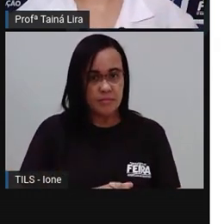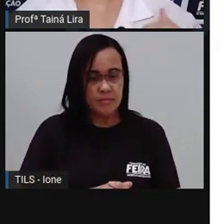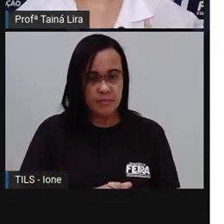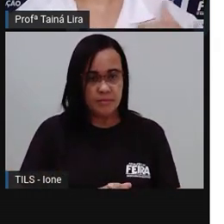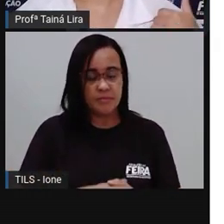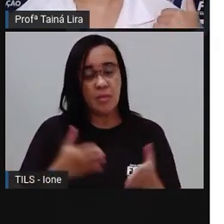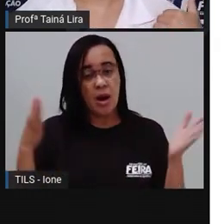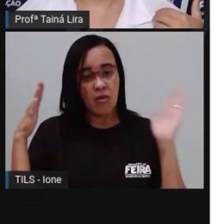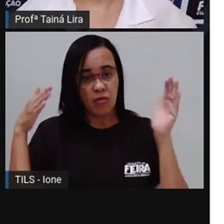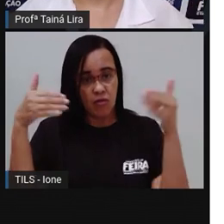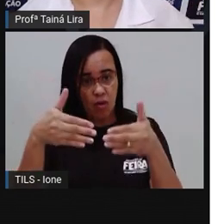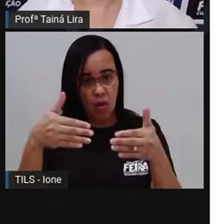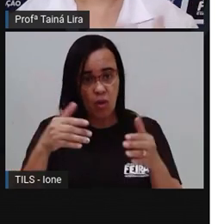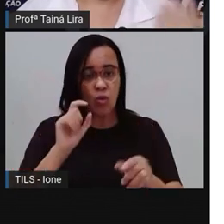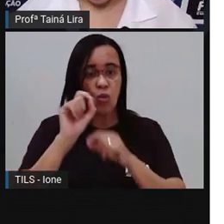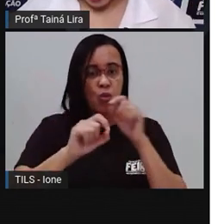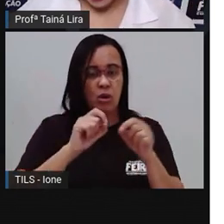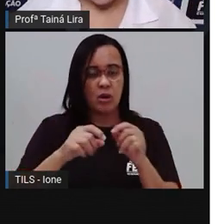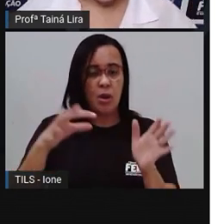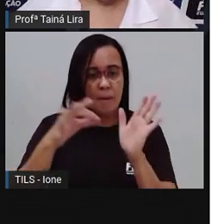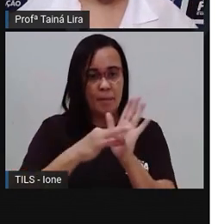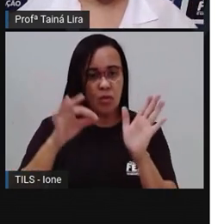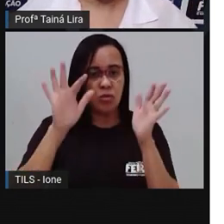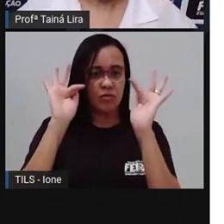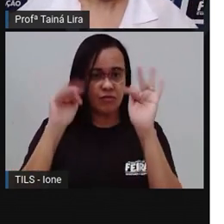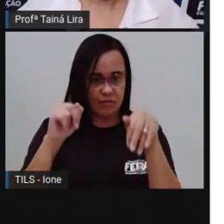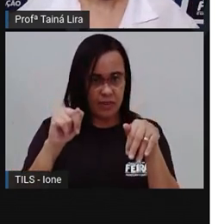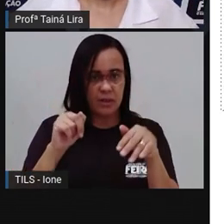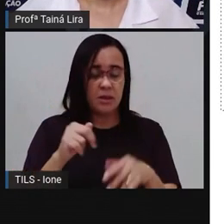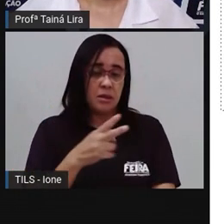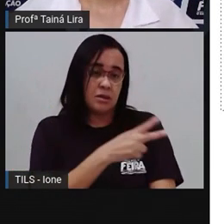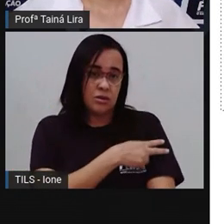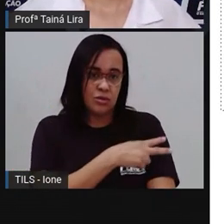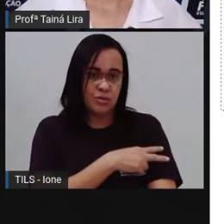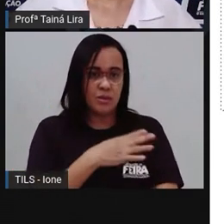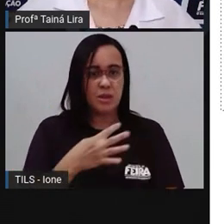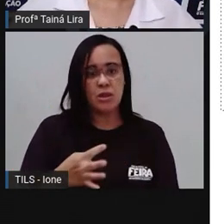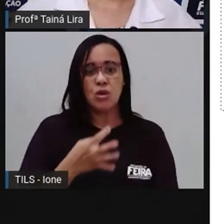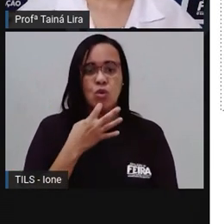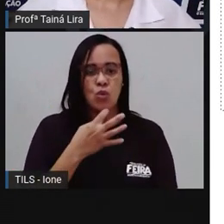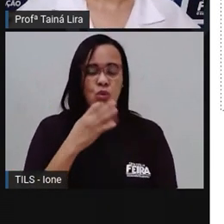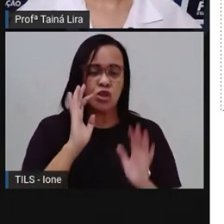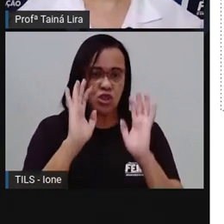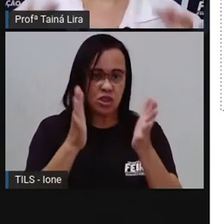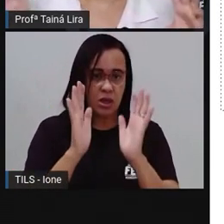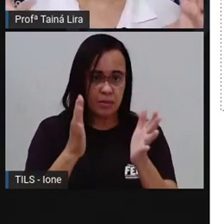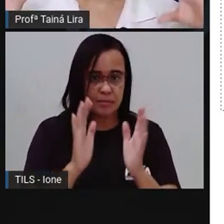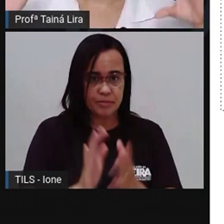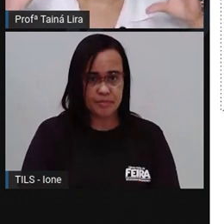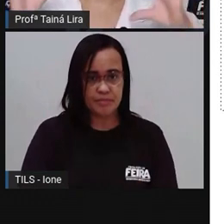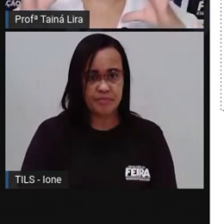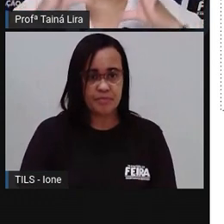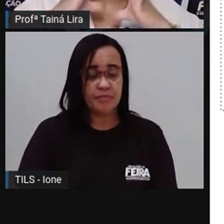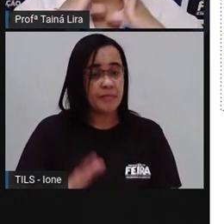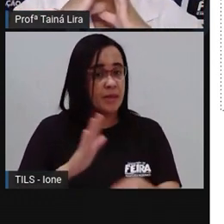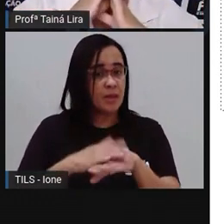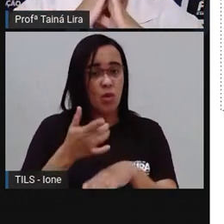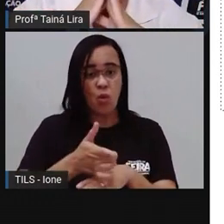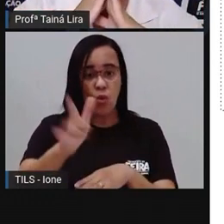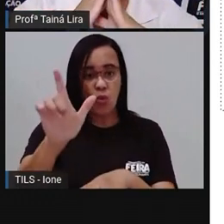final, porque é a pontuação que o segundo ano já conhece, tá bom? Olha lá, mais uma receita